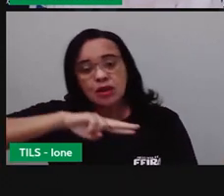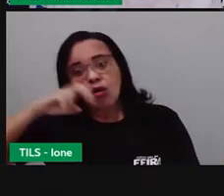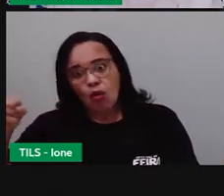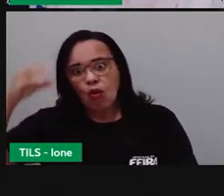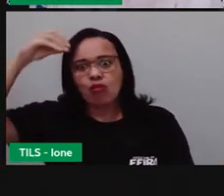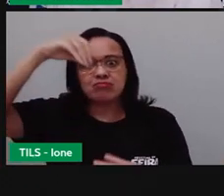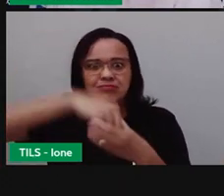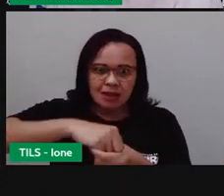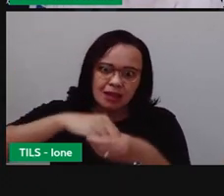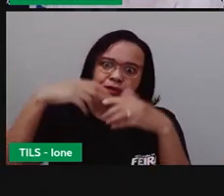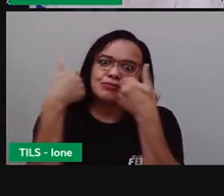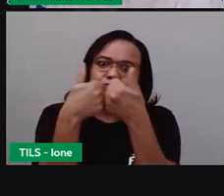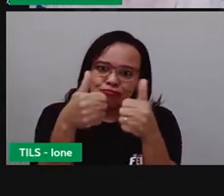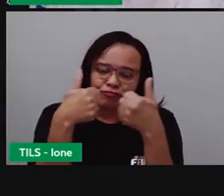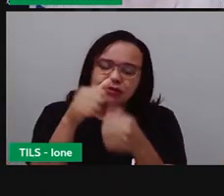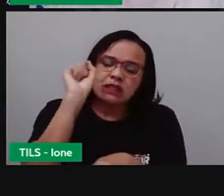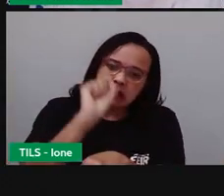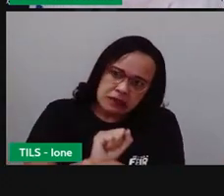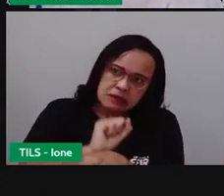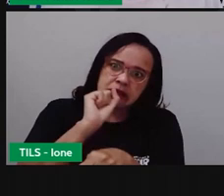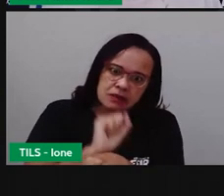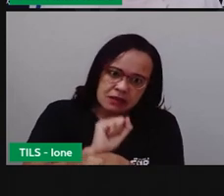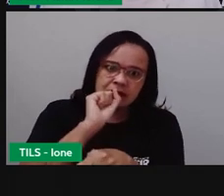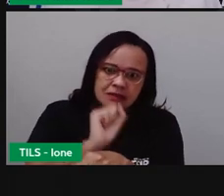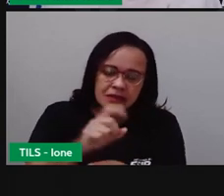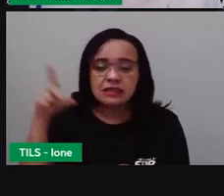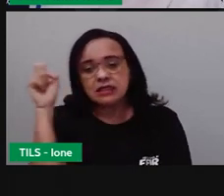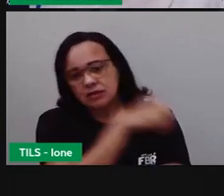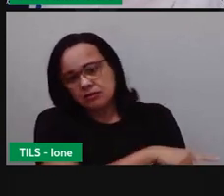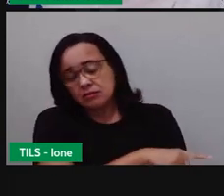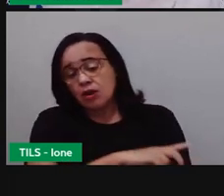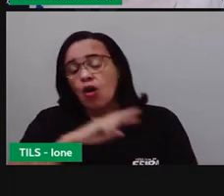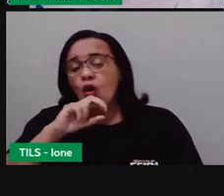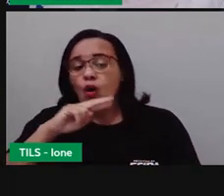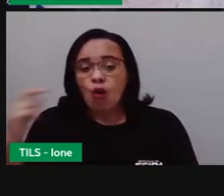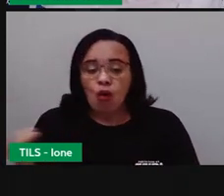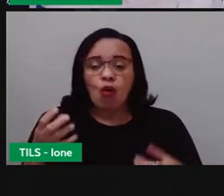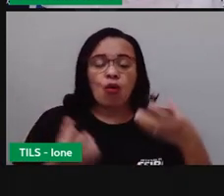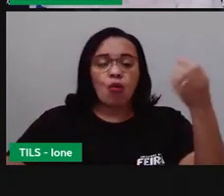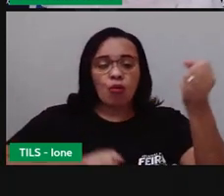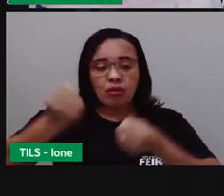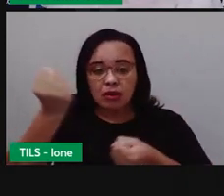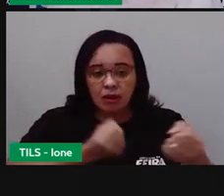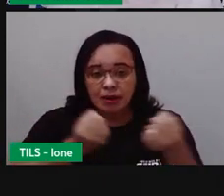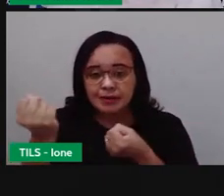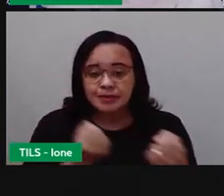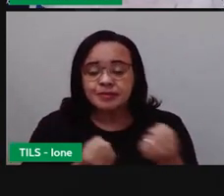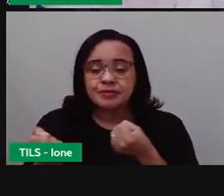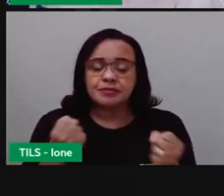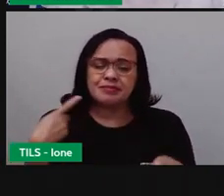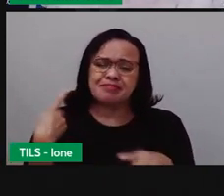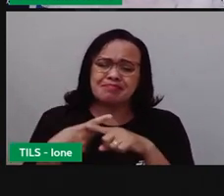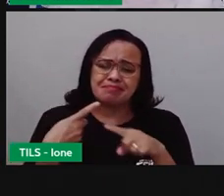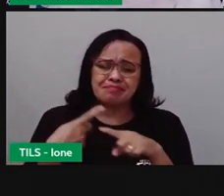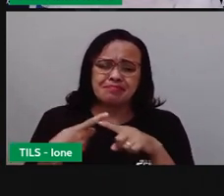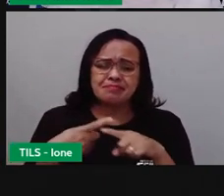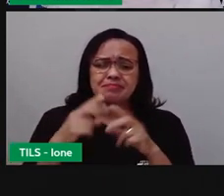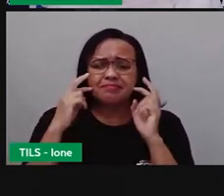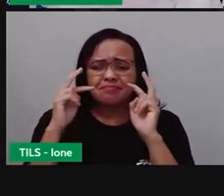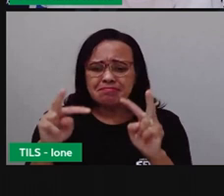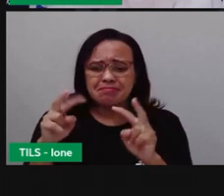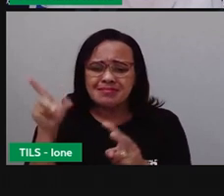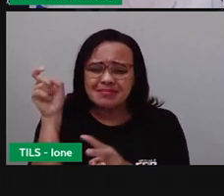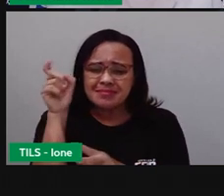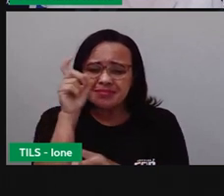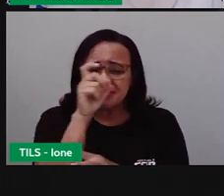estava tudo engarrafado. Ou em um carro. E aí, o trânsito, na verdade, aumentou a quantidade de